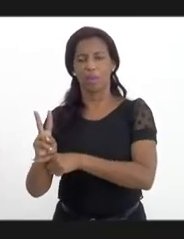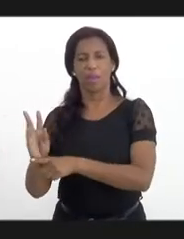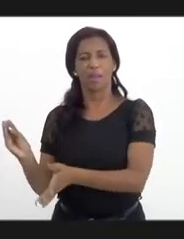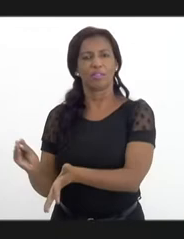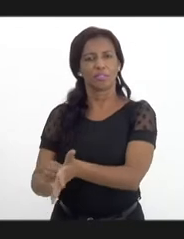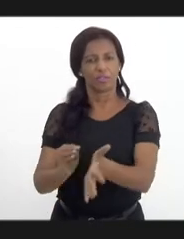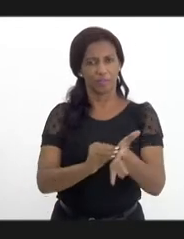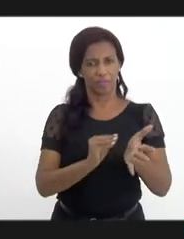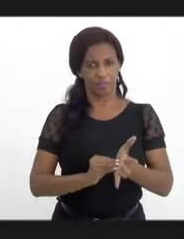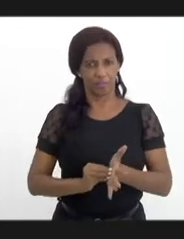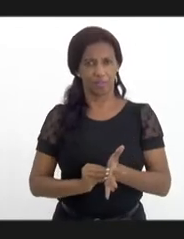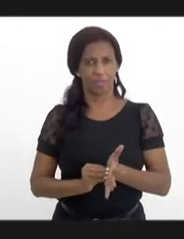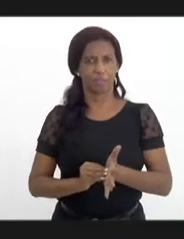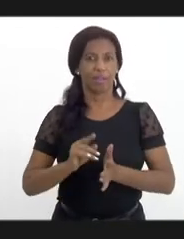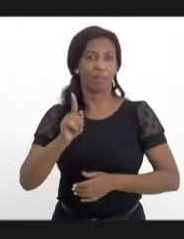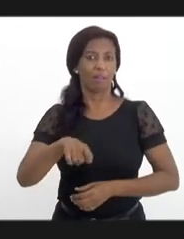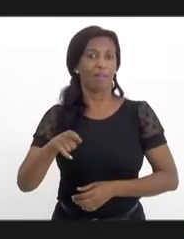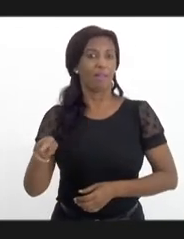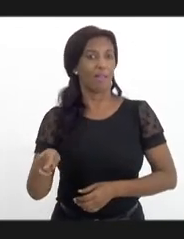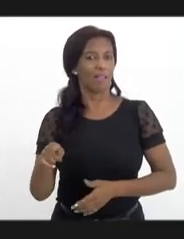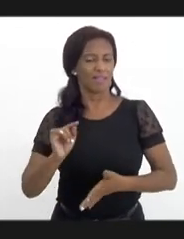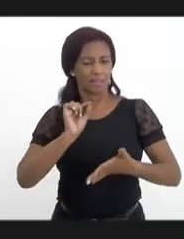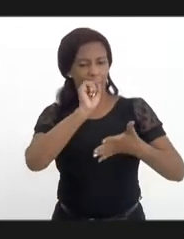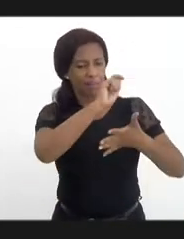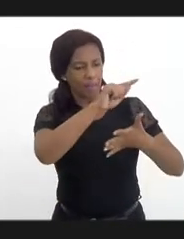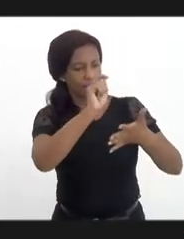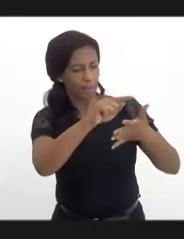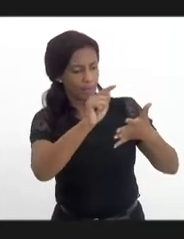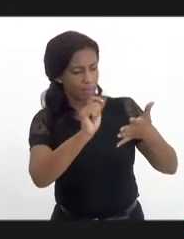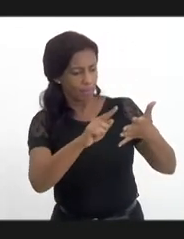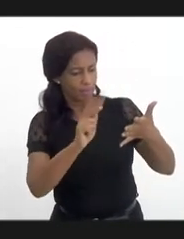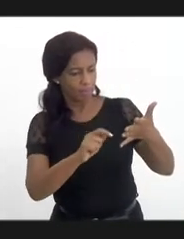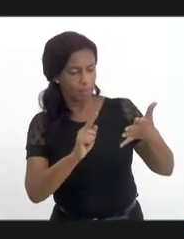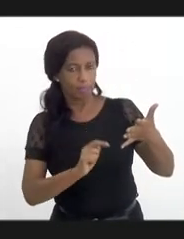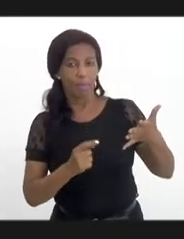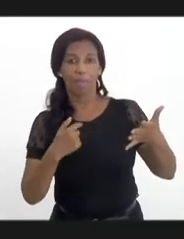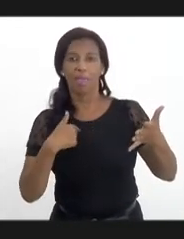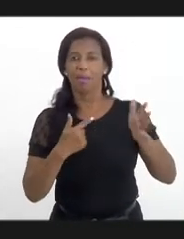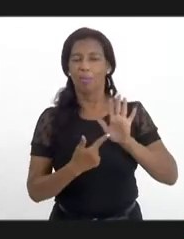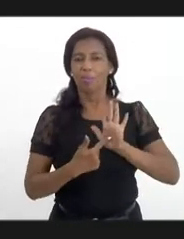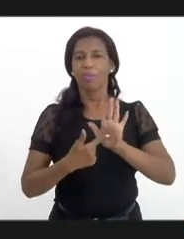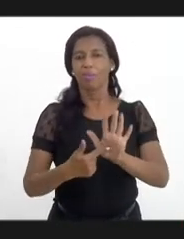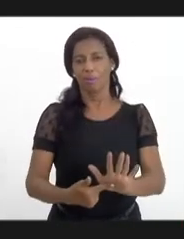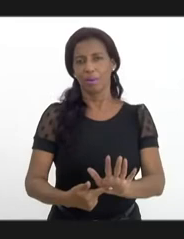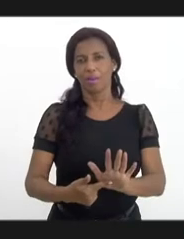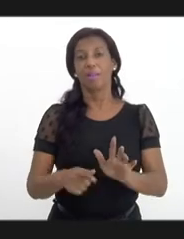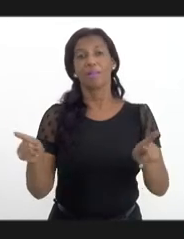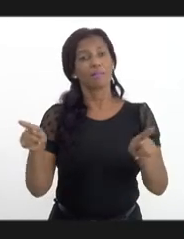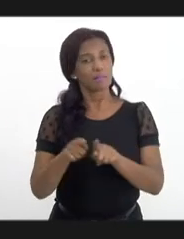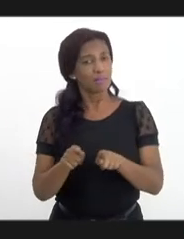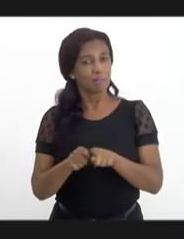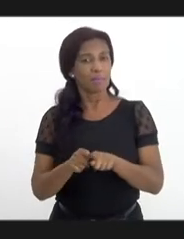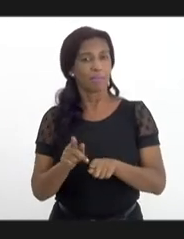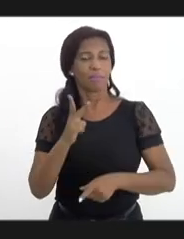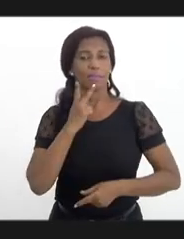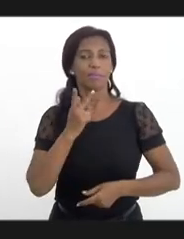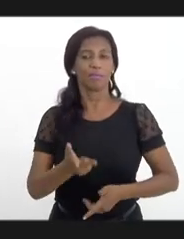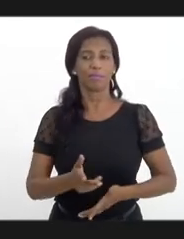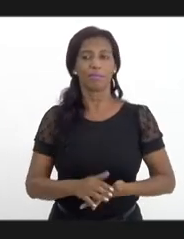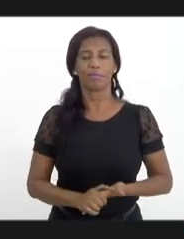existentes. Acho que esses pontos são os pontos que eu queria destacar e queria dizer também que